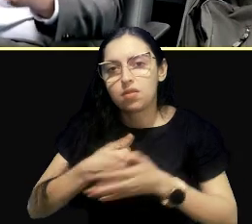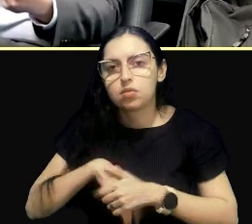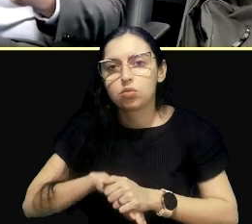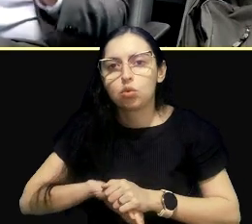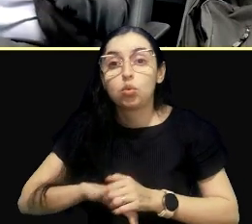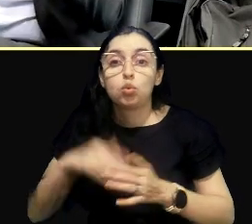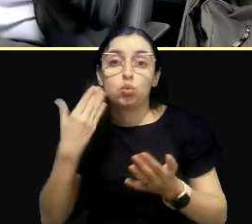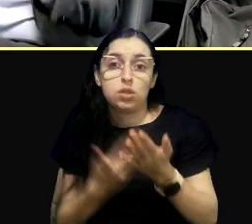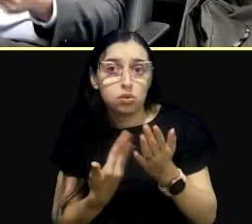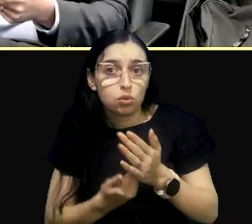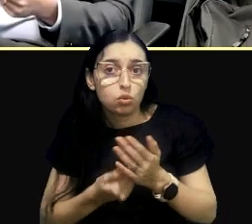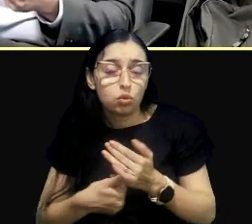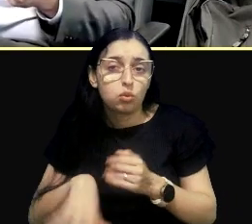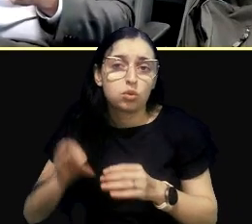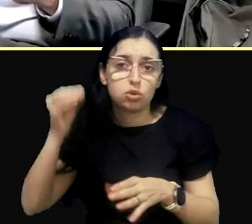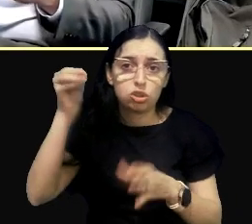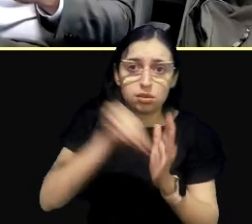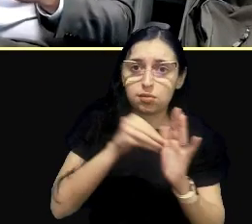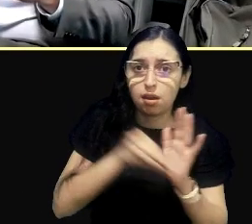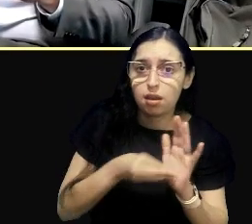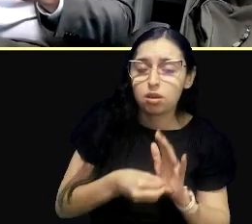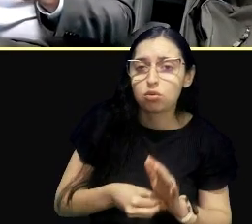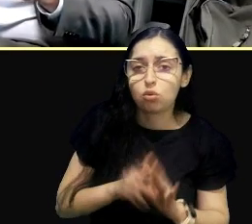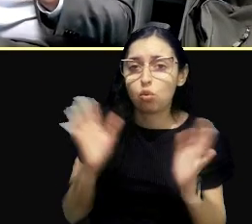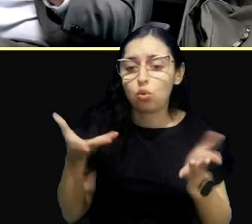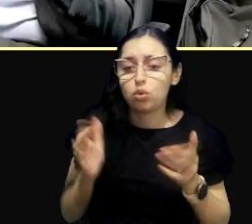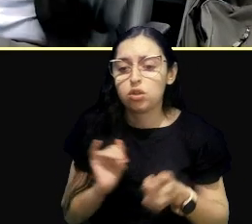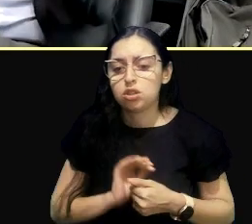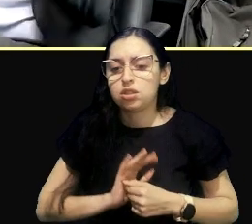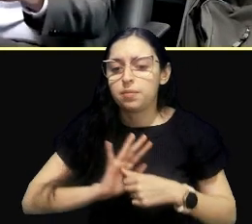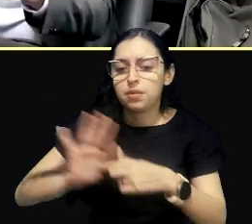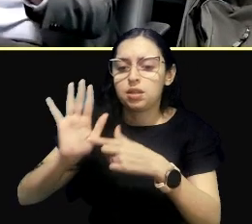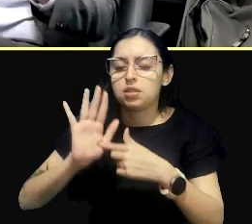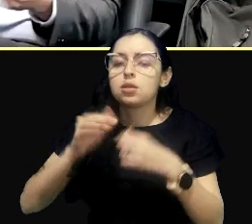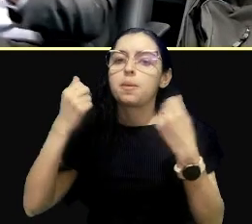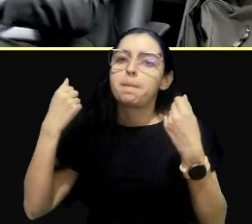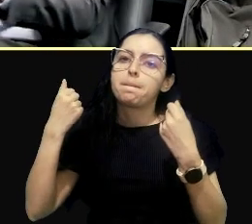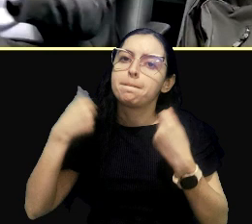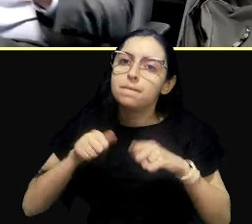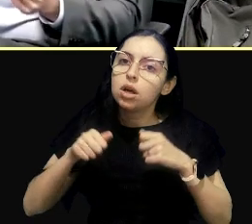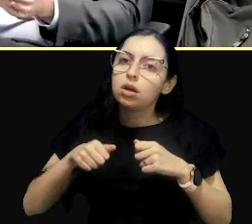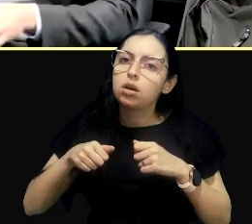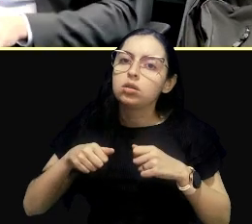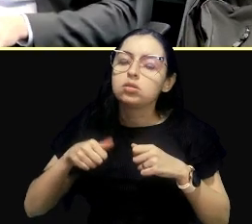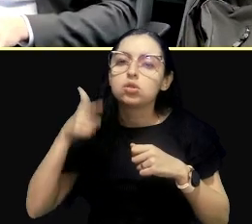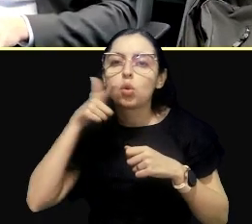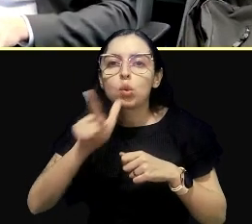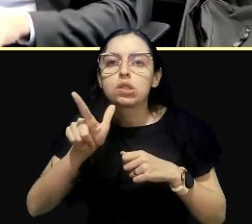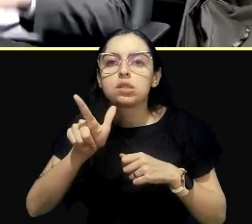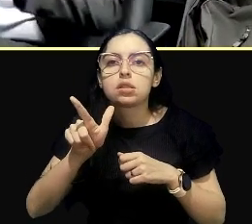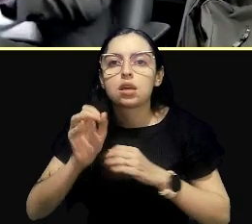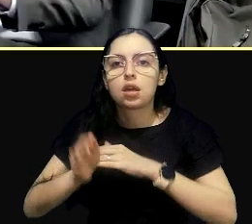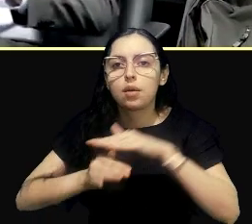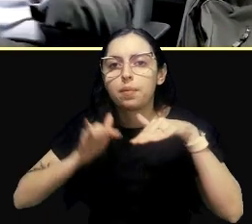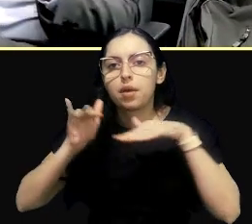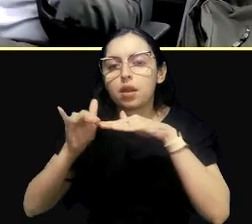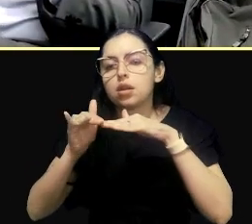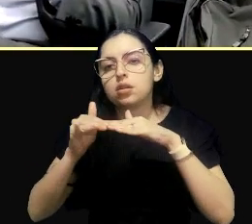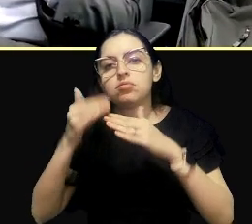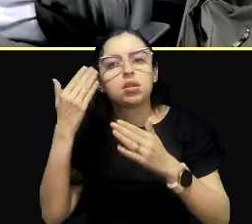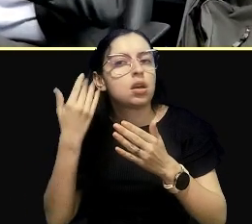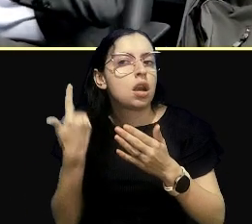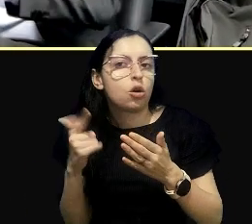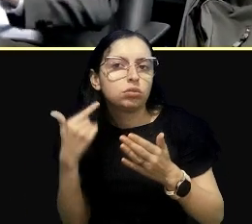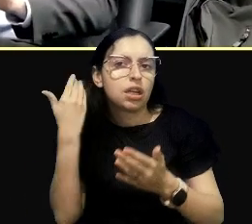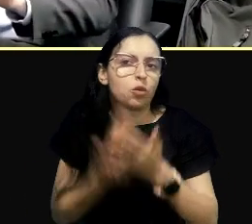estudos, as implementações que hoje estão disponíveis, permitem que isso seja feito de forma amônica, sem prejuízo,